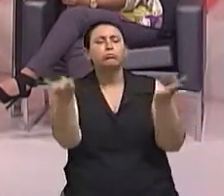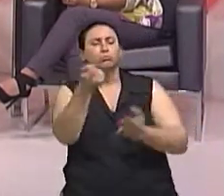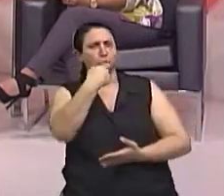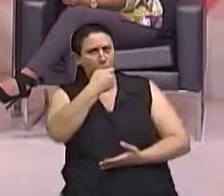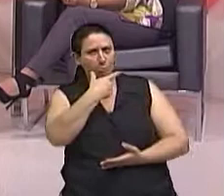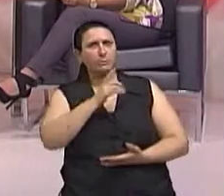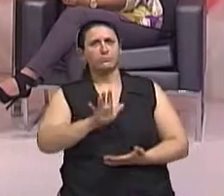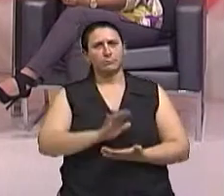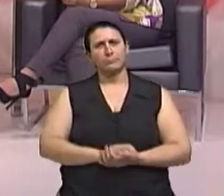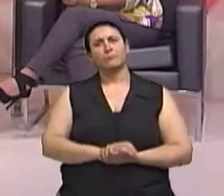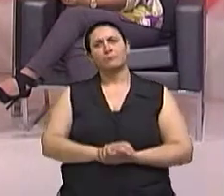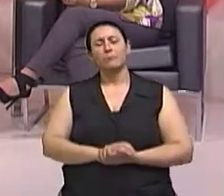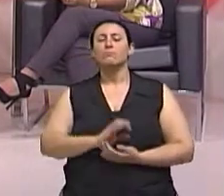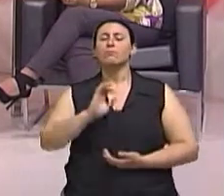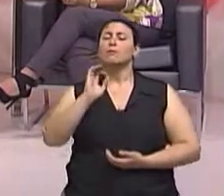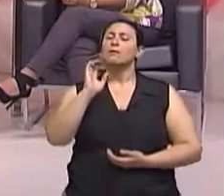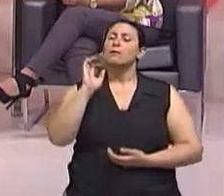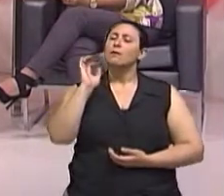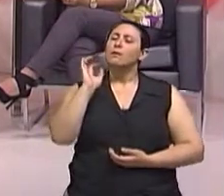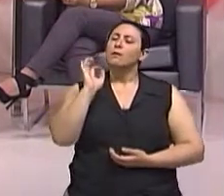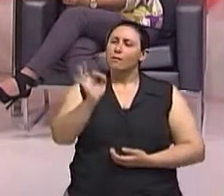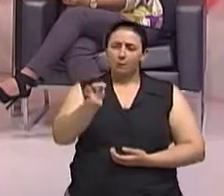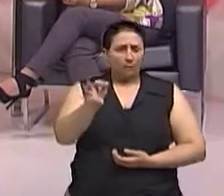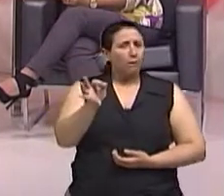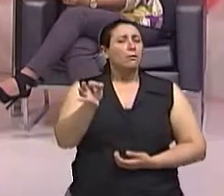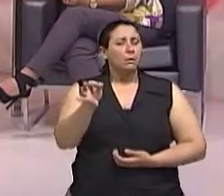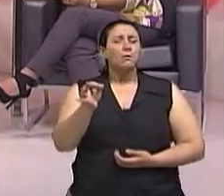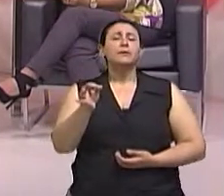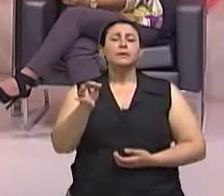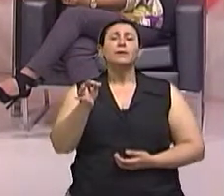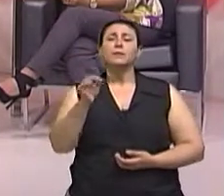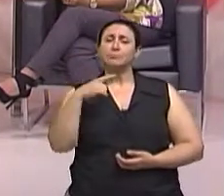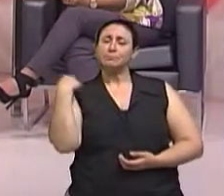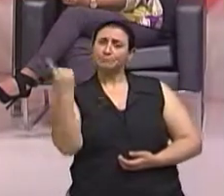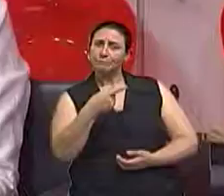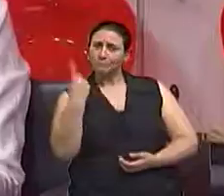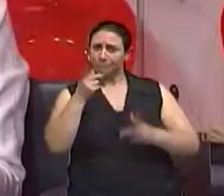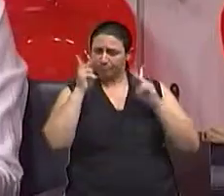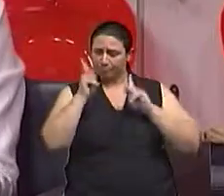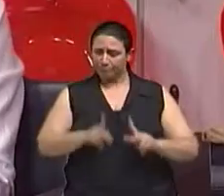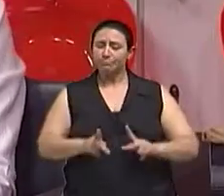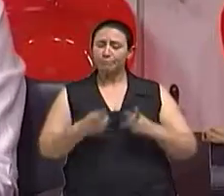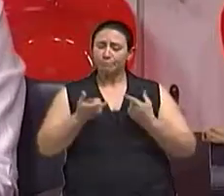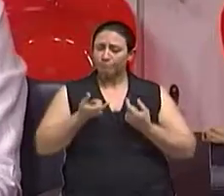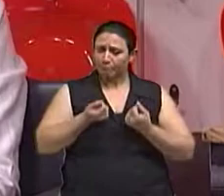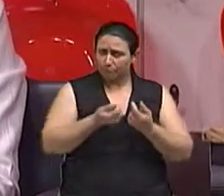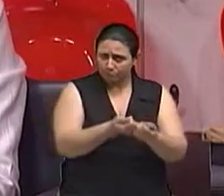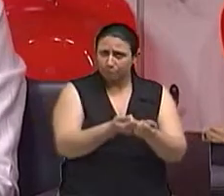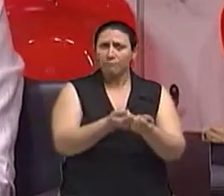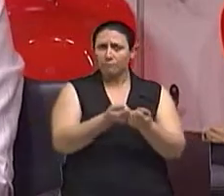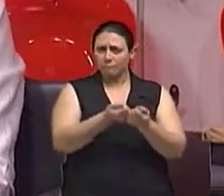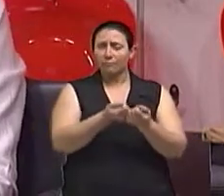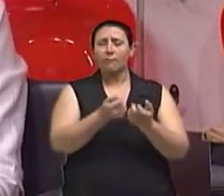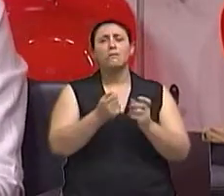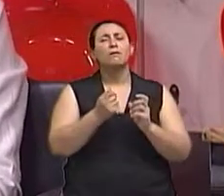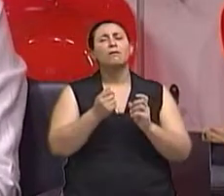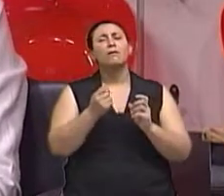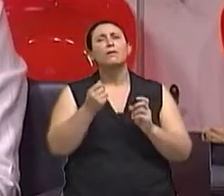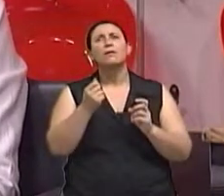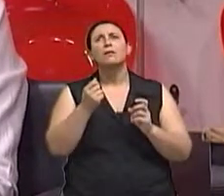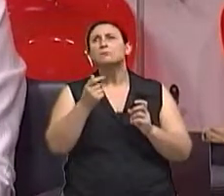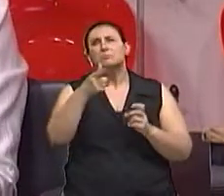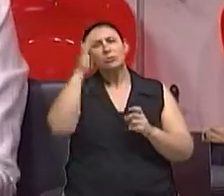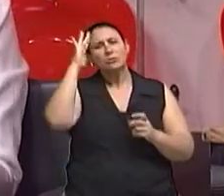produtos? Exatamente, Isabel. Tu imagina um consumidor se deparando dentro de uma loja de produtos